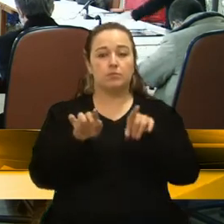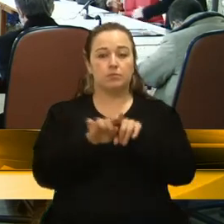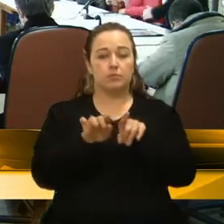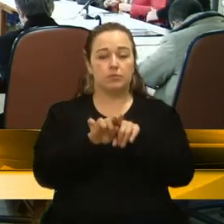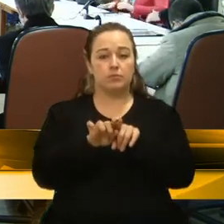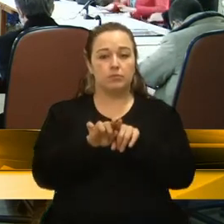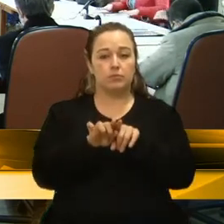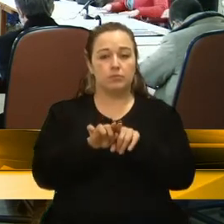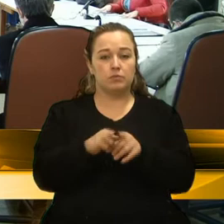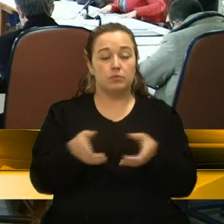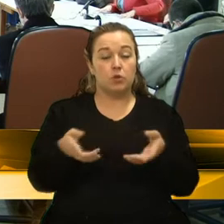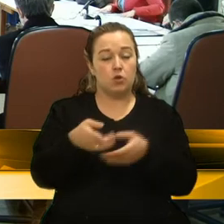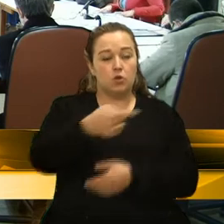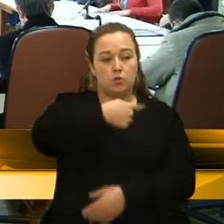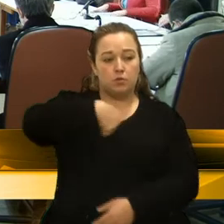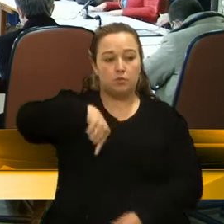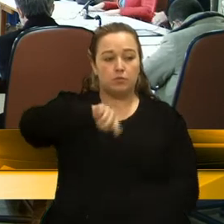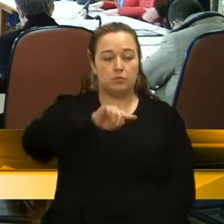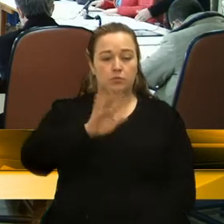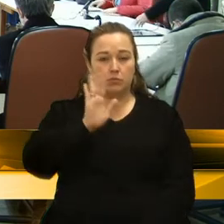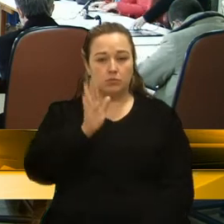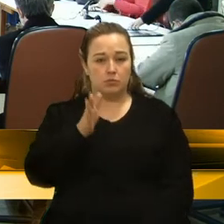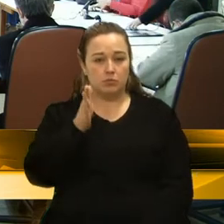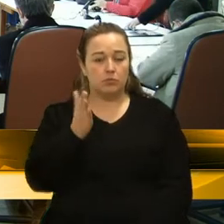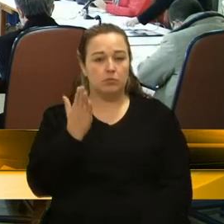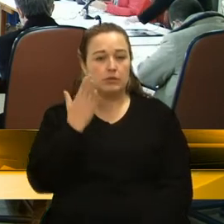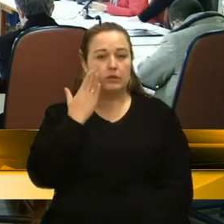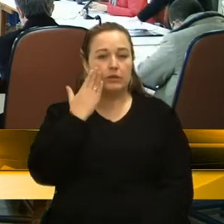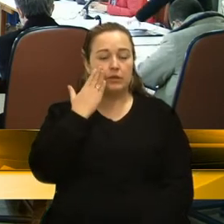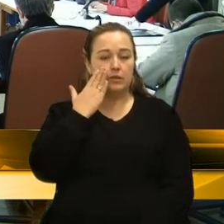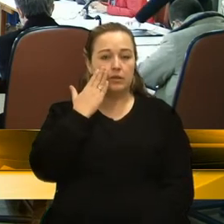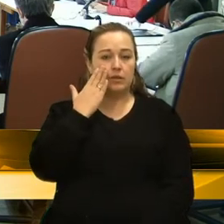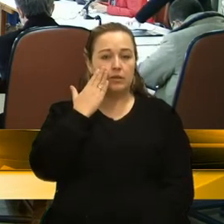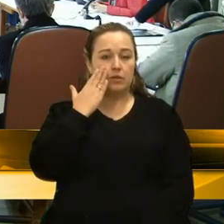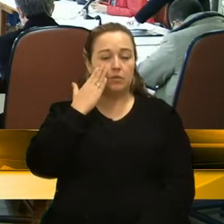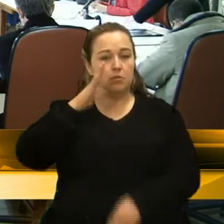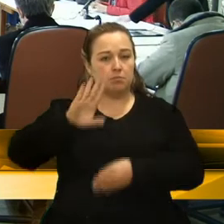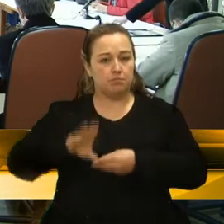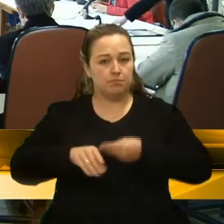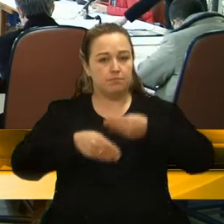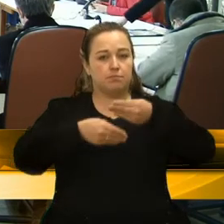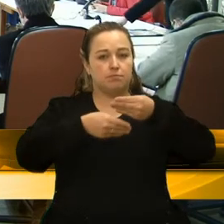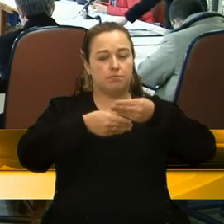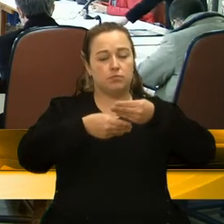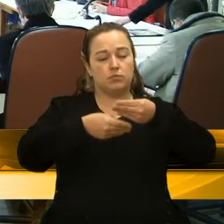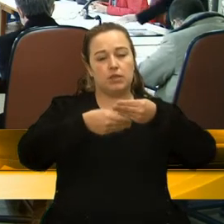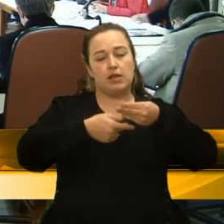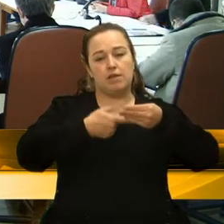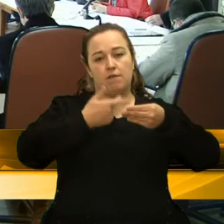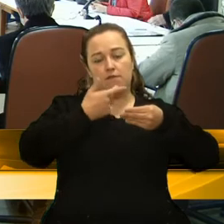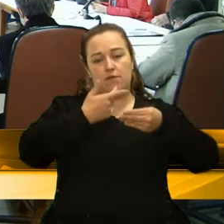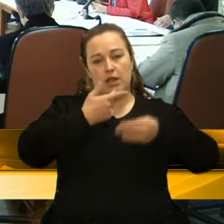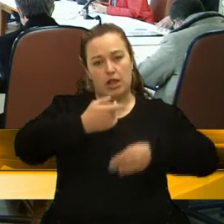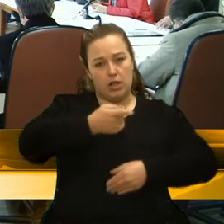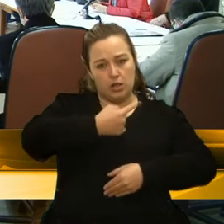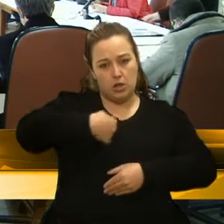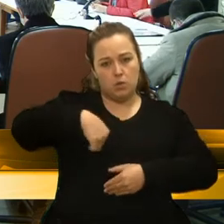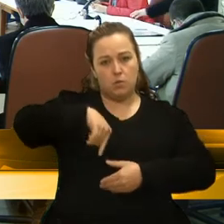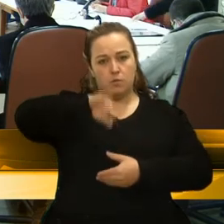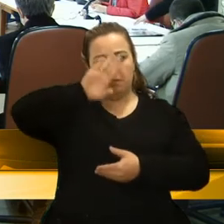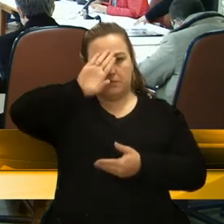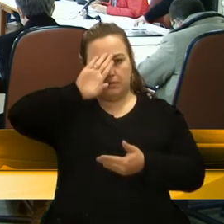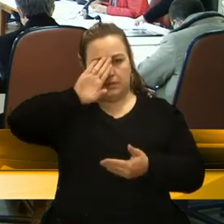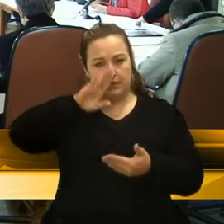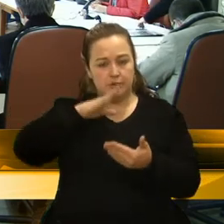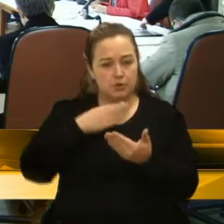nós sabemos, e vale a pena reinterar, que nós somos defensores dessa causa, das nossas